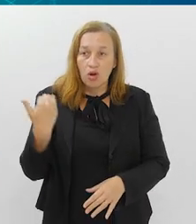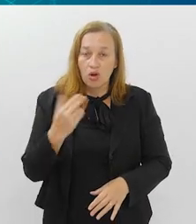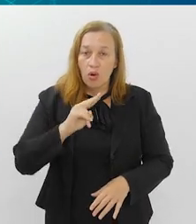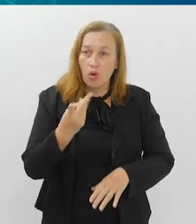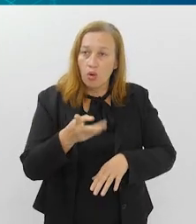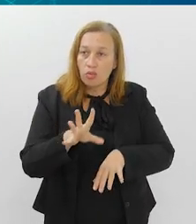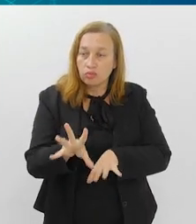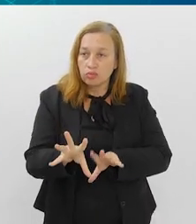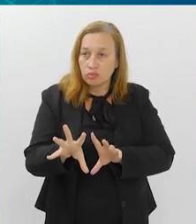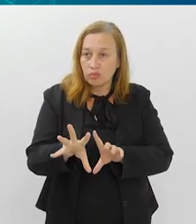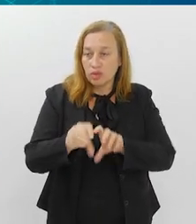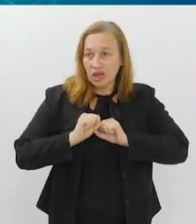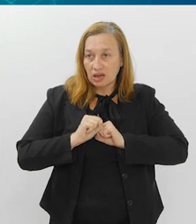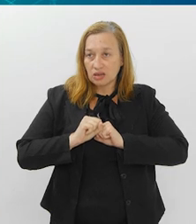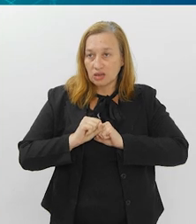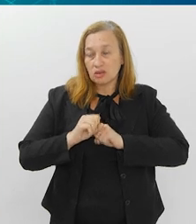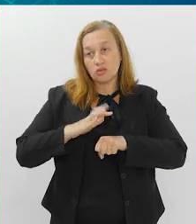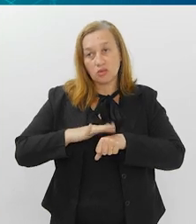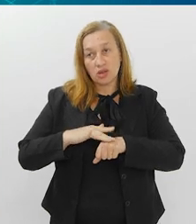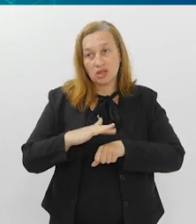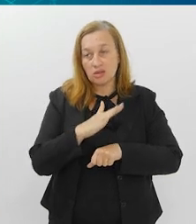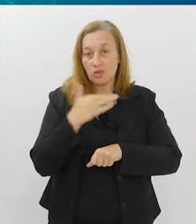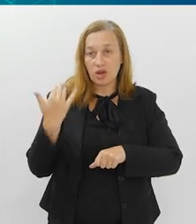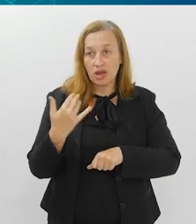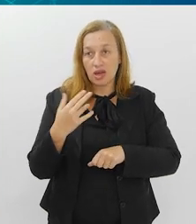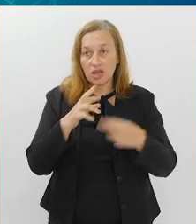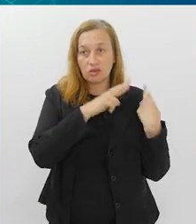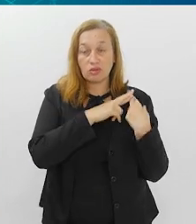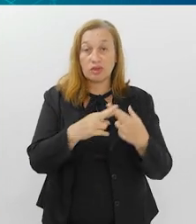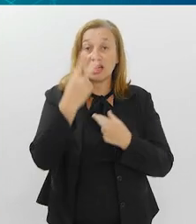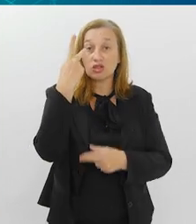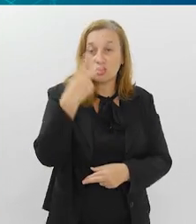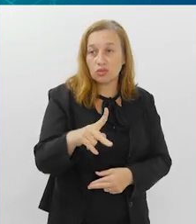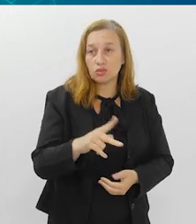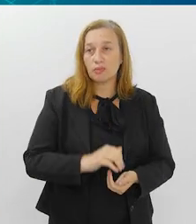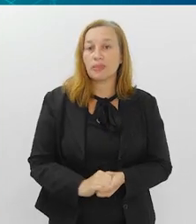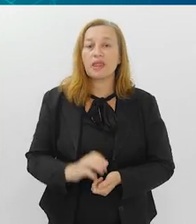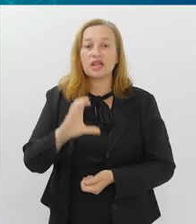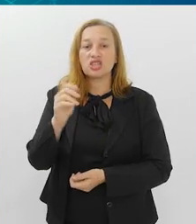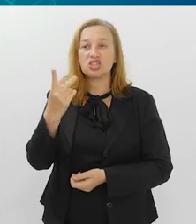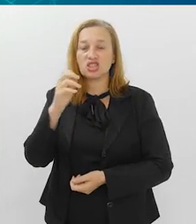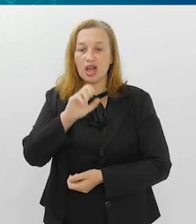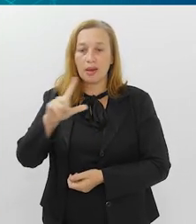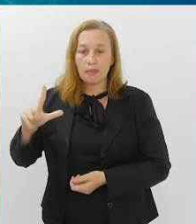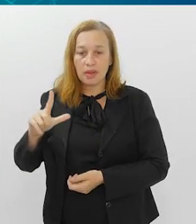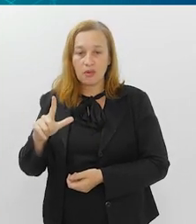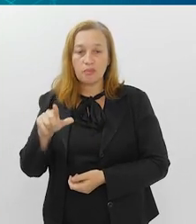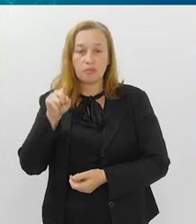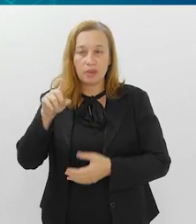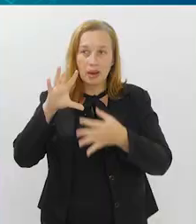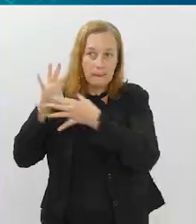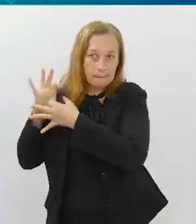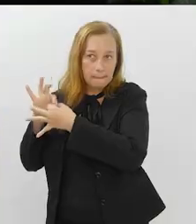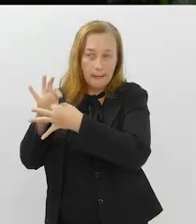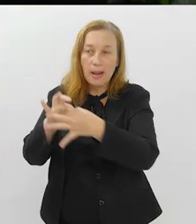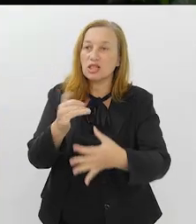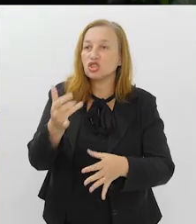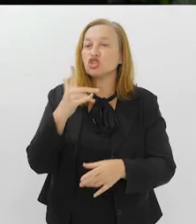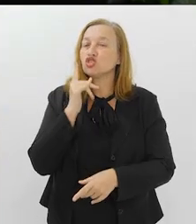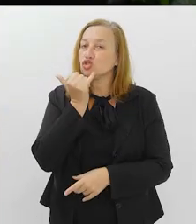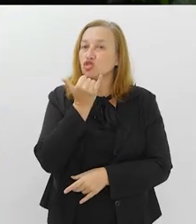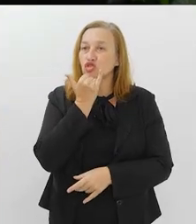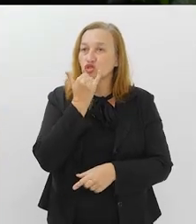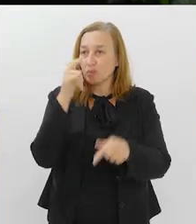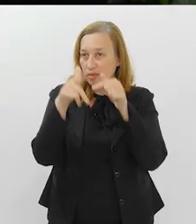por acaso ele pegar uma doença e morrer, é sua responsabilidade. Agora, Xabio, pegando essa deixa sua aí, desculpa